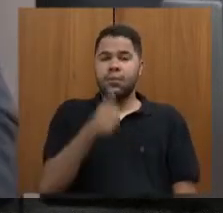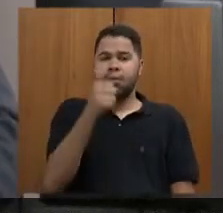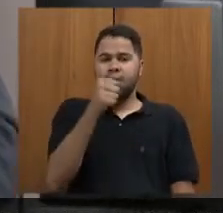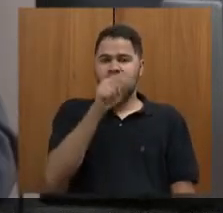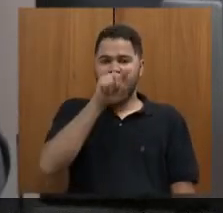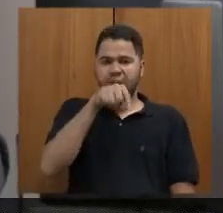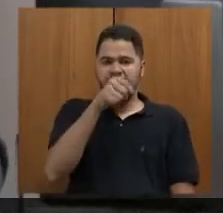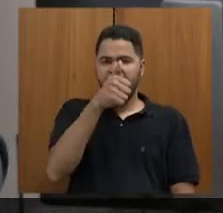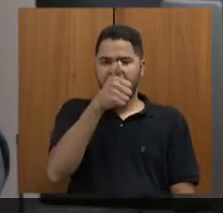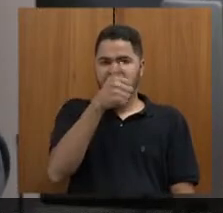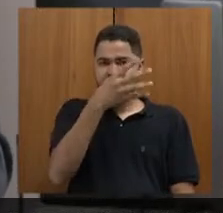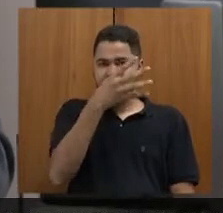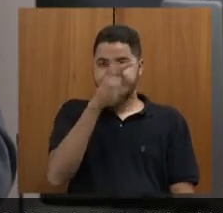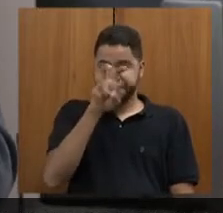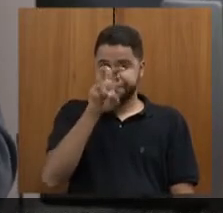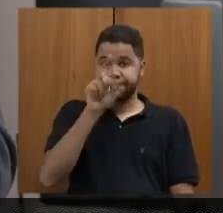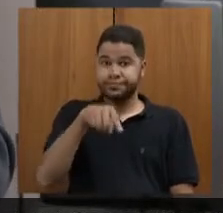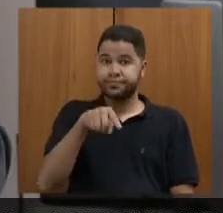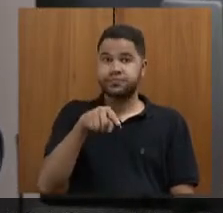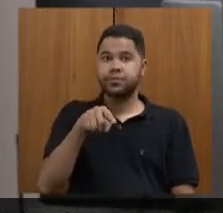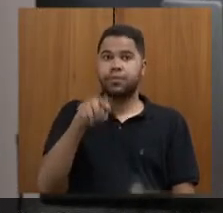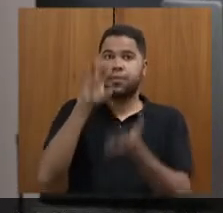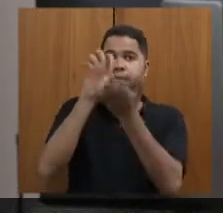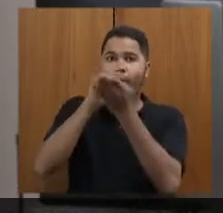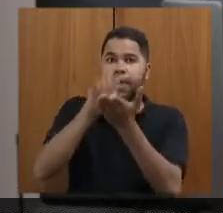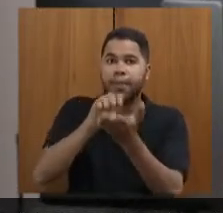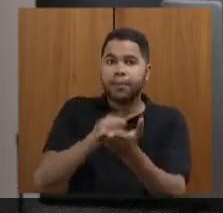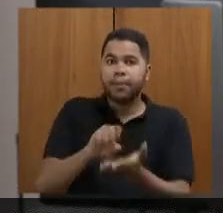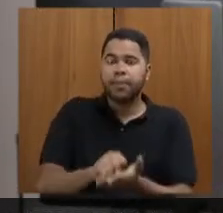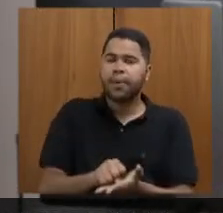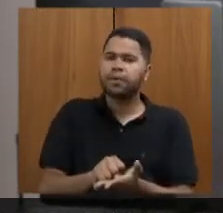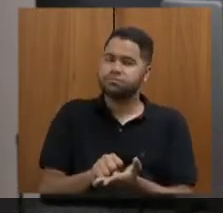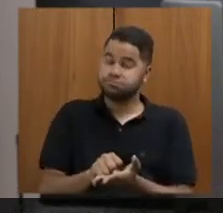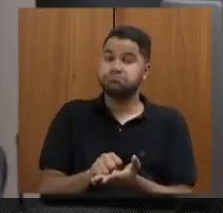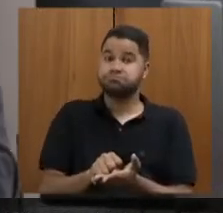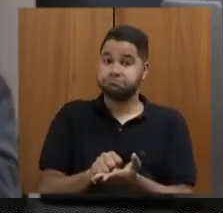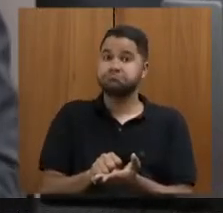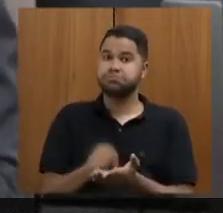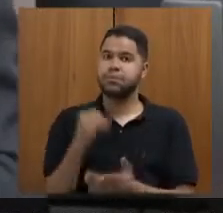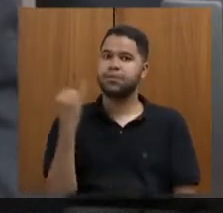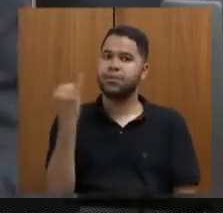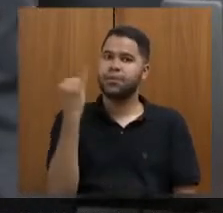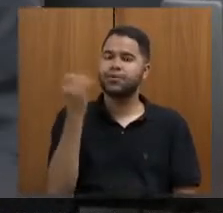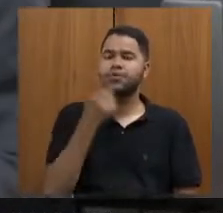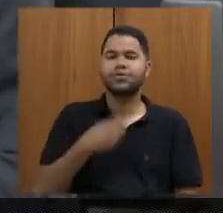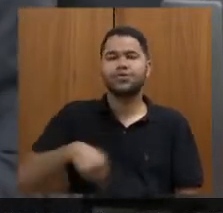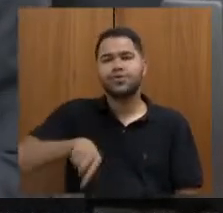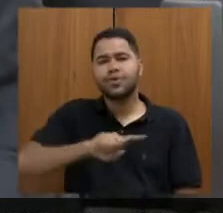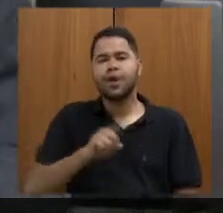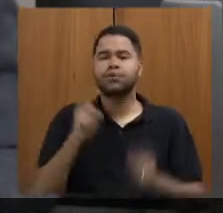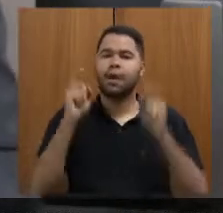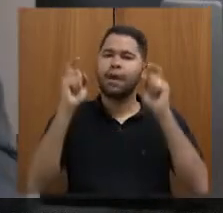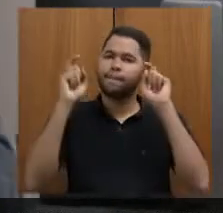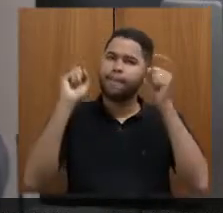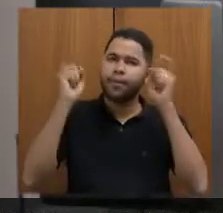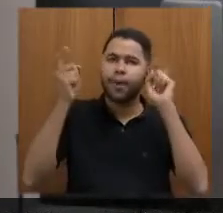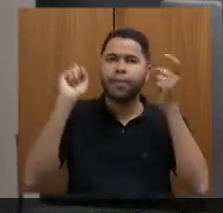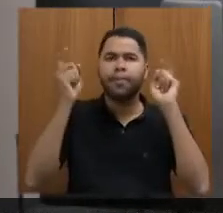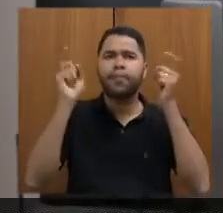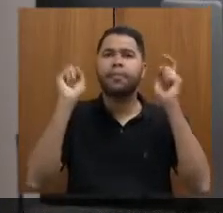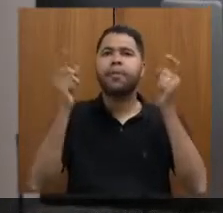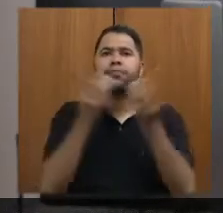11,145, recorde de inscritos no cadastro. Isso é muito importante, porque nós fazemos reuniões aqui onde